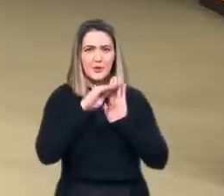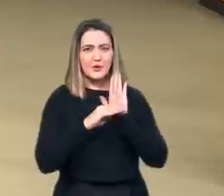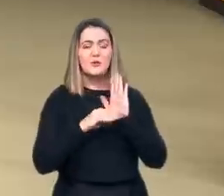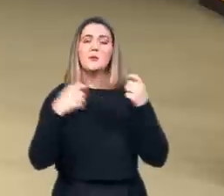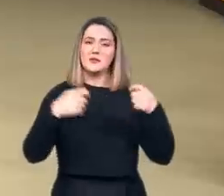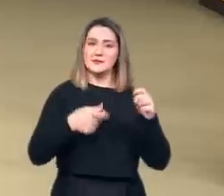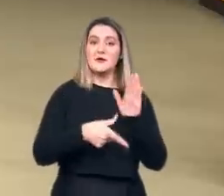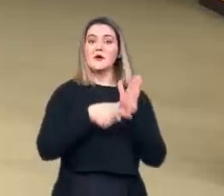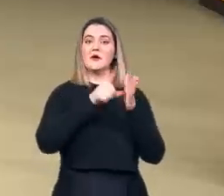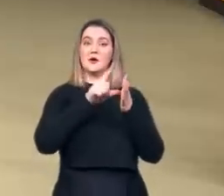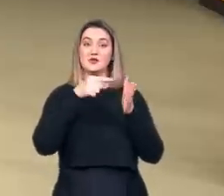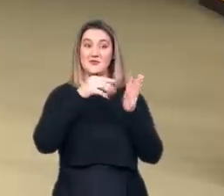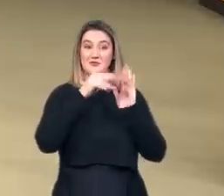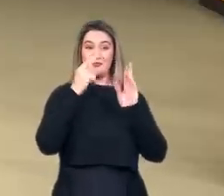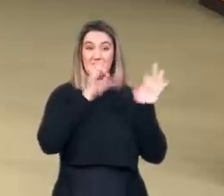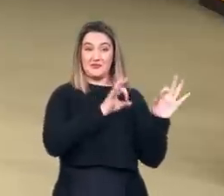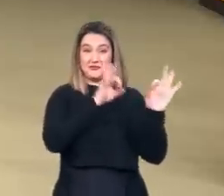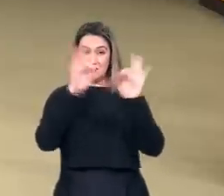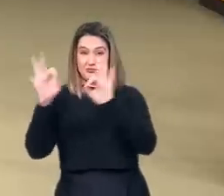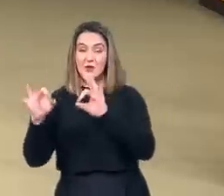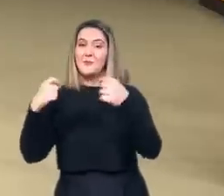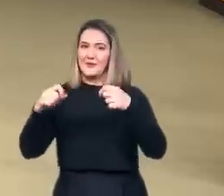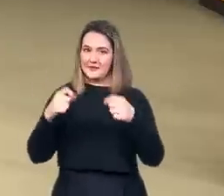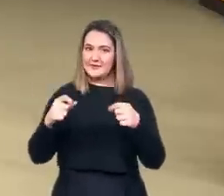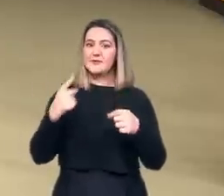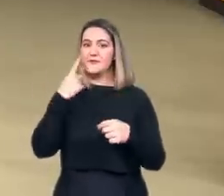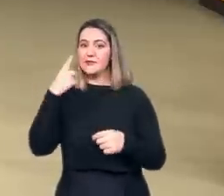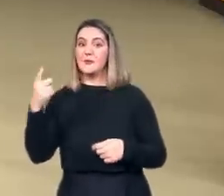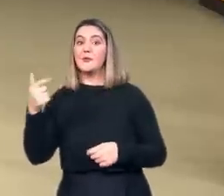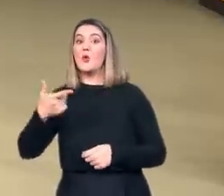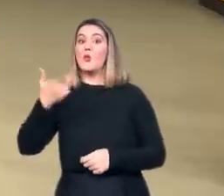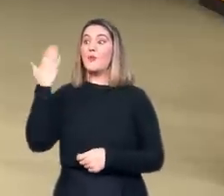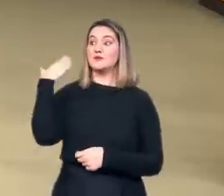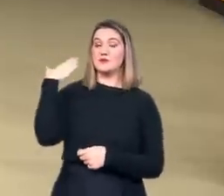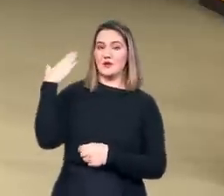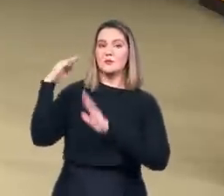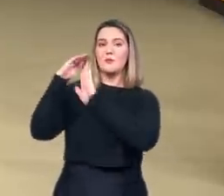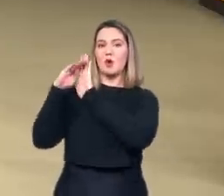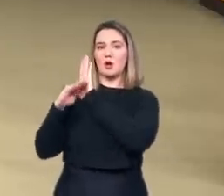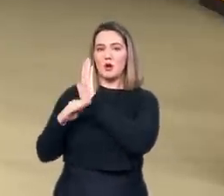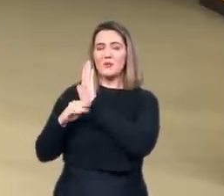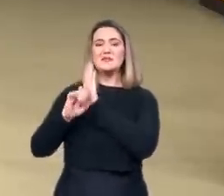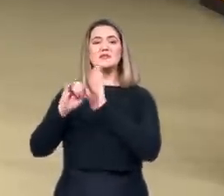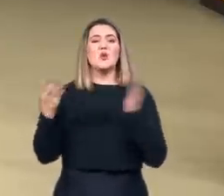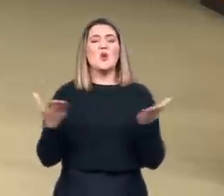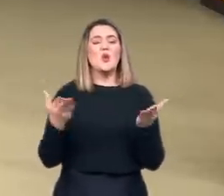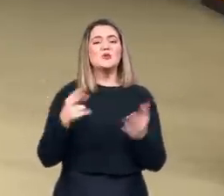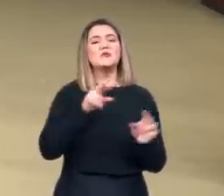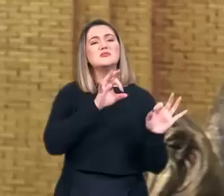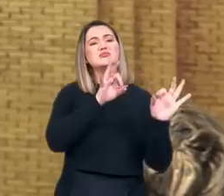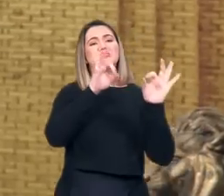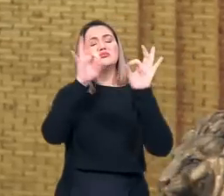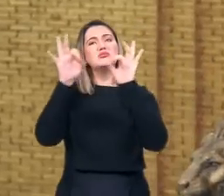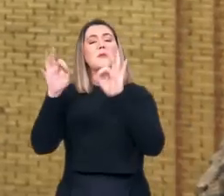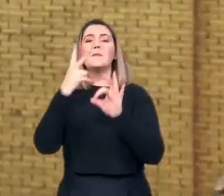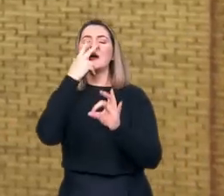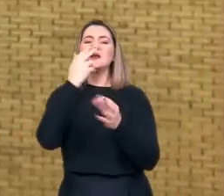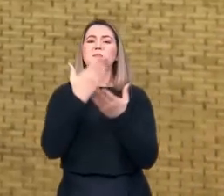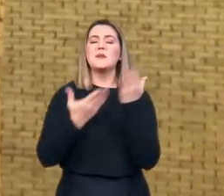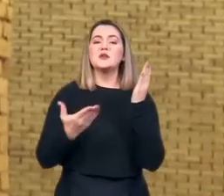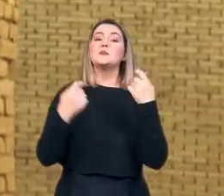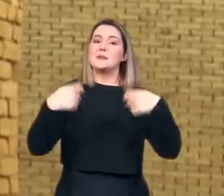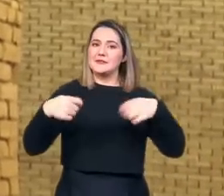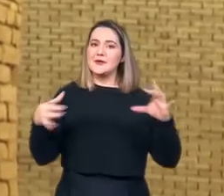programa anterior. E sem aquele, muitas informações que eu darei poderão estar um pouco perdidas ou soltas. Resumindo,